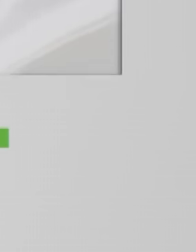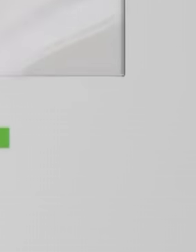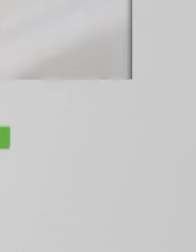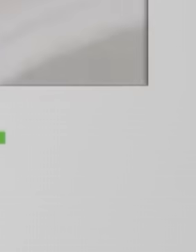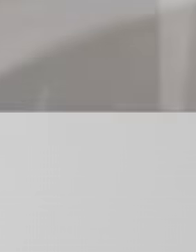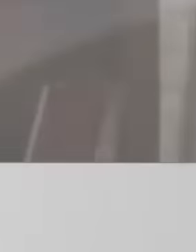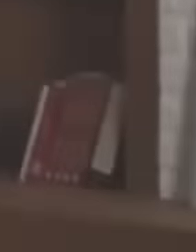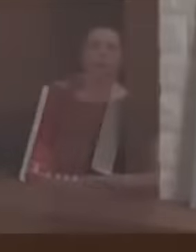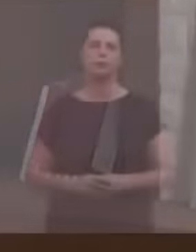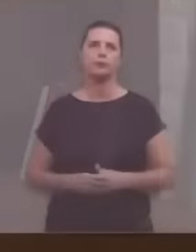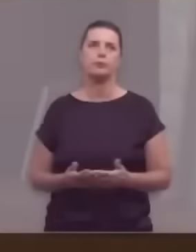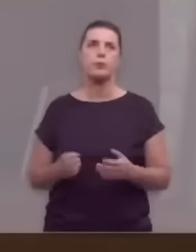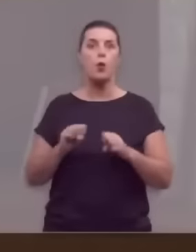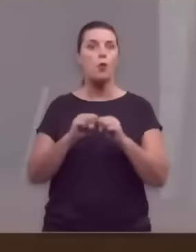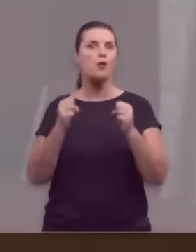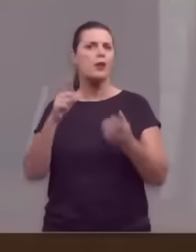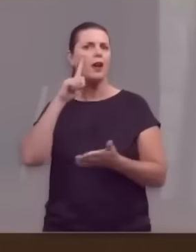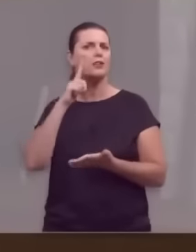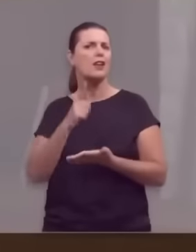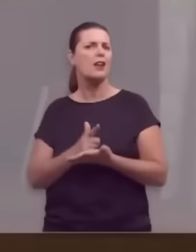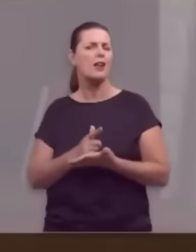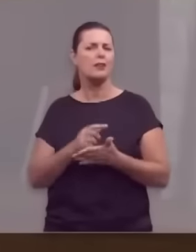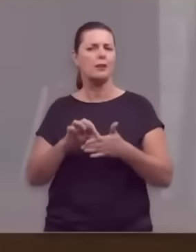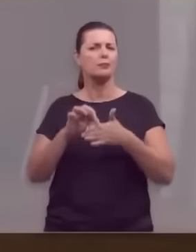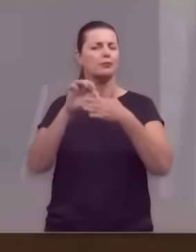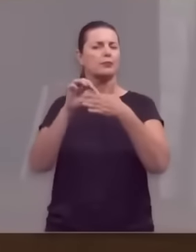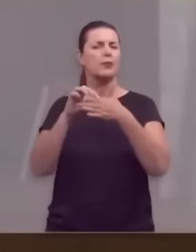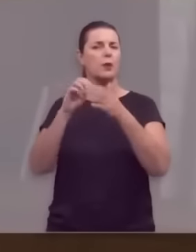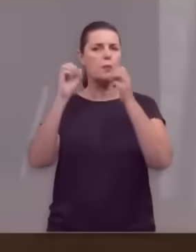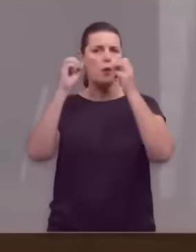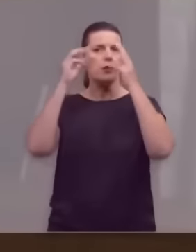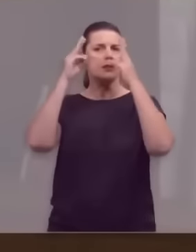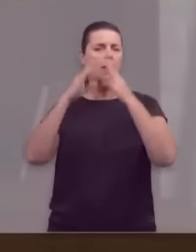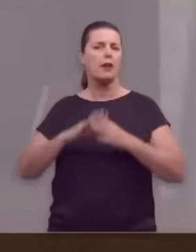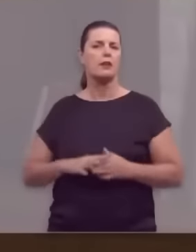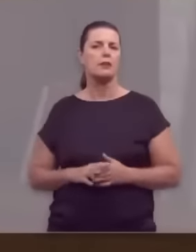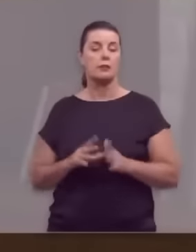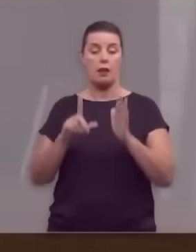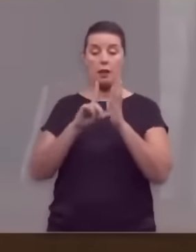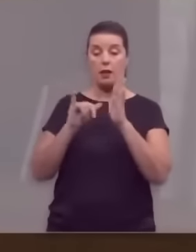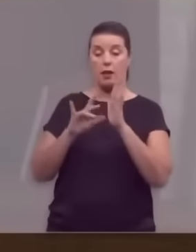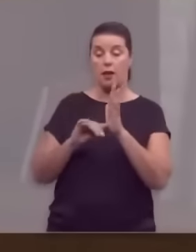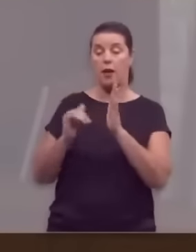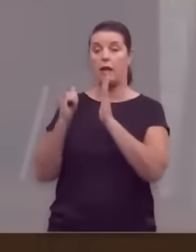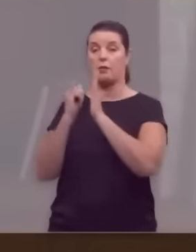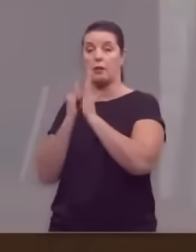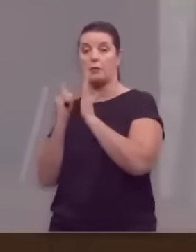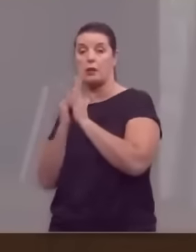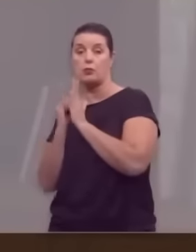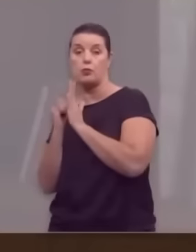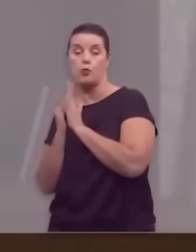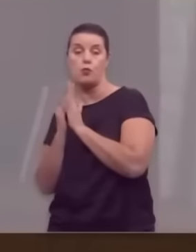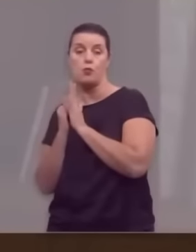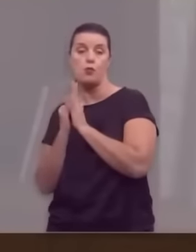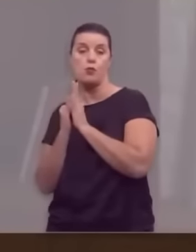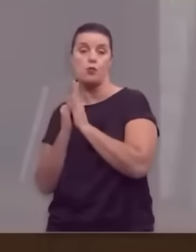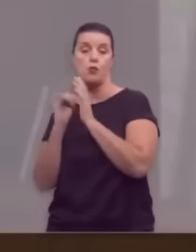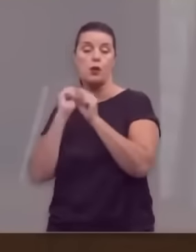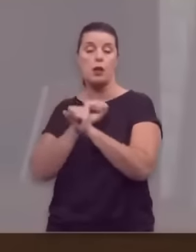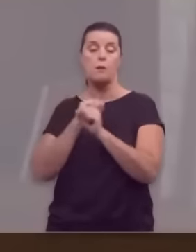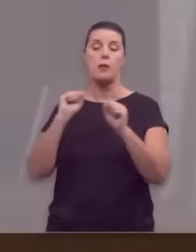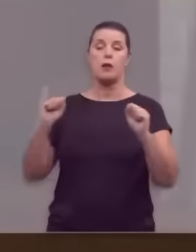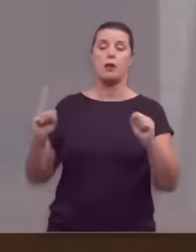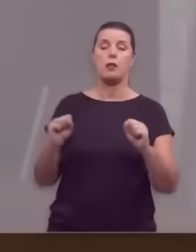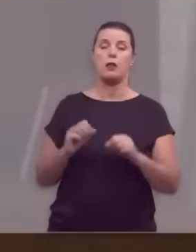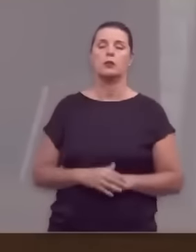O grande líder Moisés, o legislador, o intercessor, o